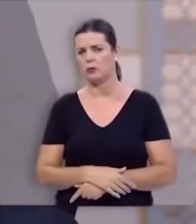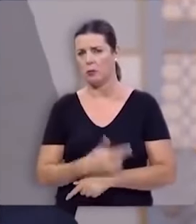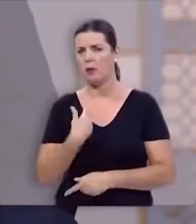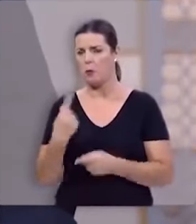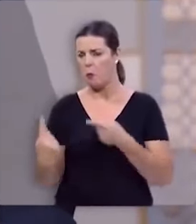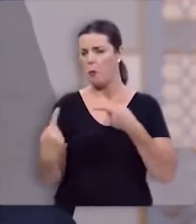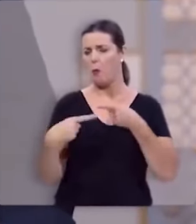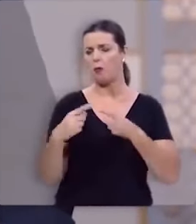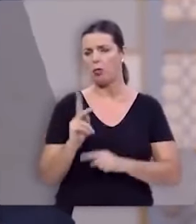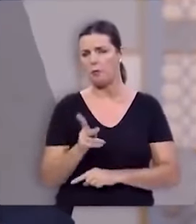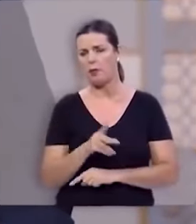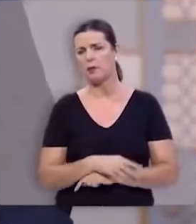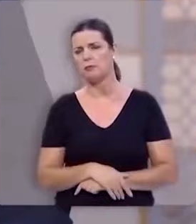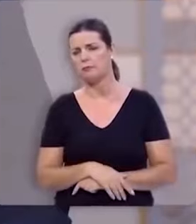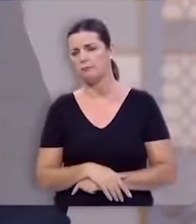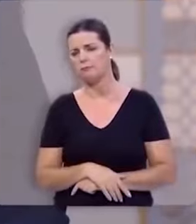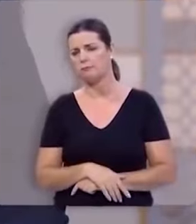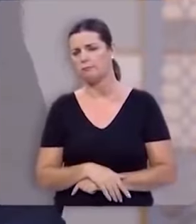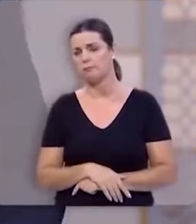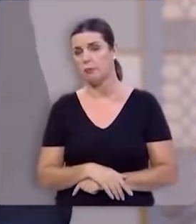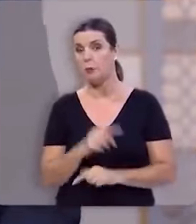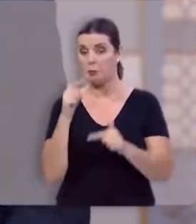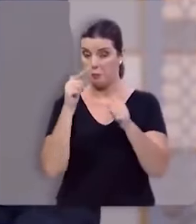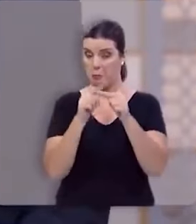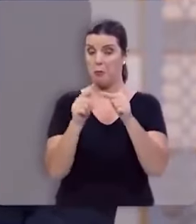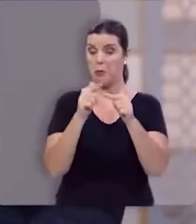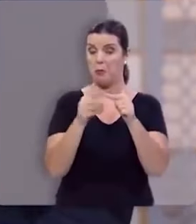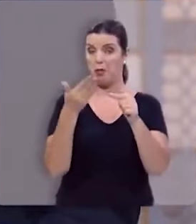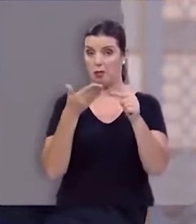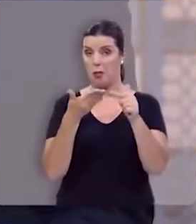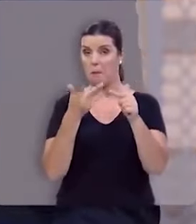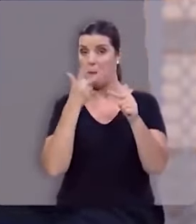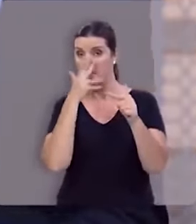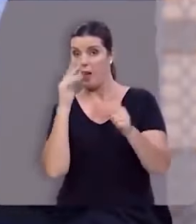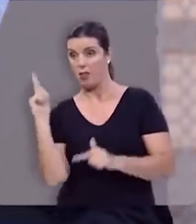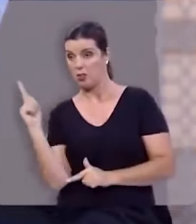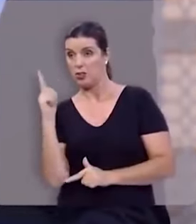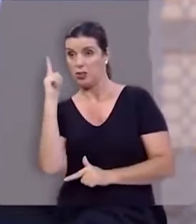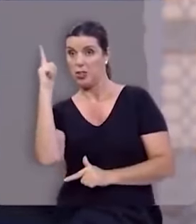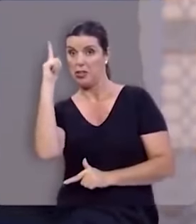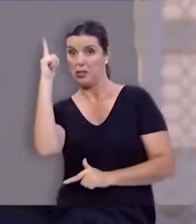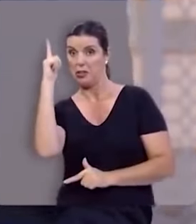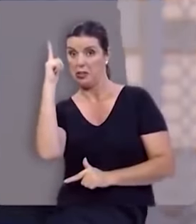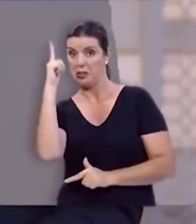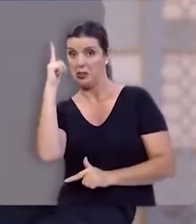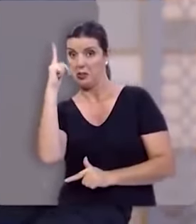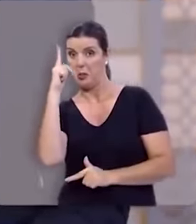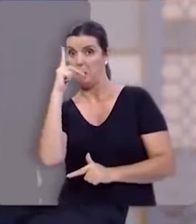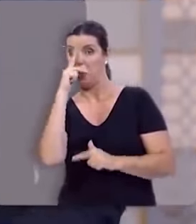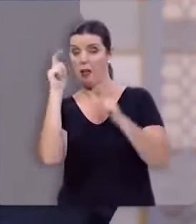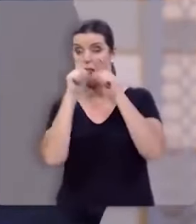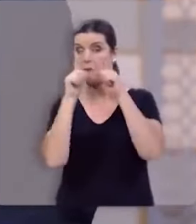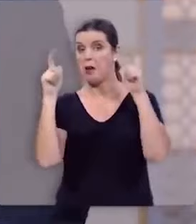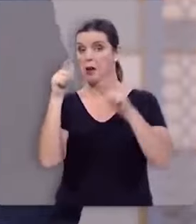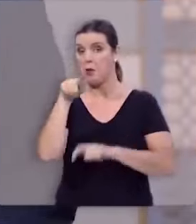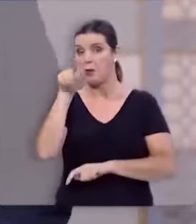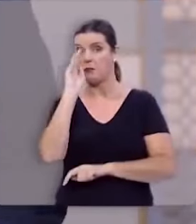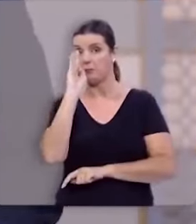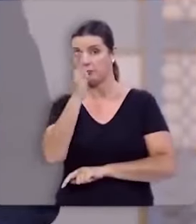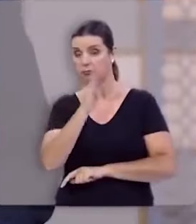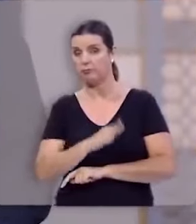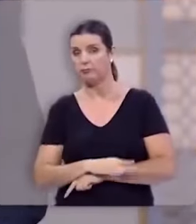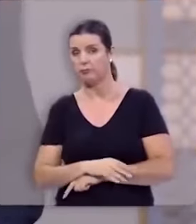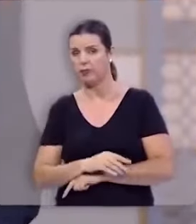atrevidos gigante é tudo aquilo que parece ser maior do que você